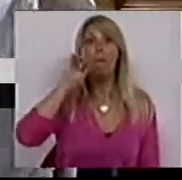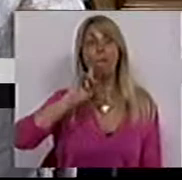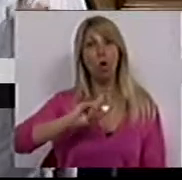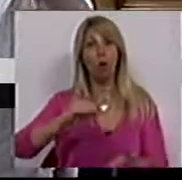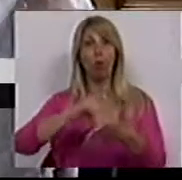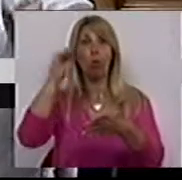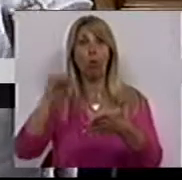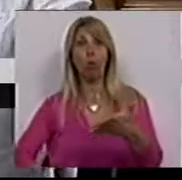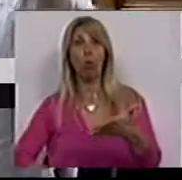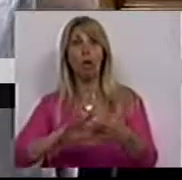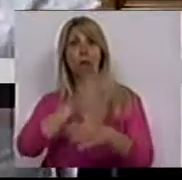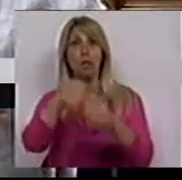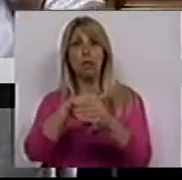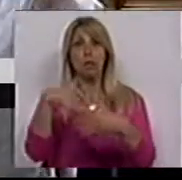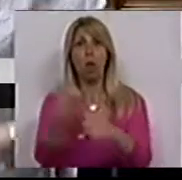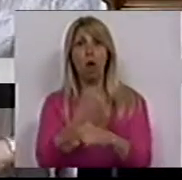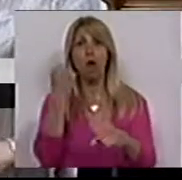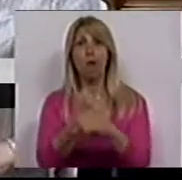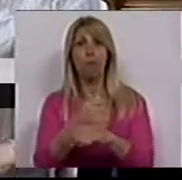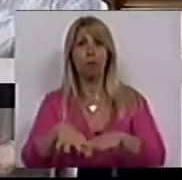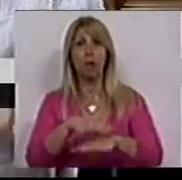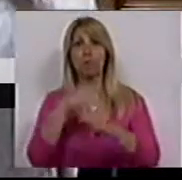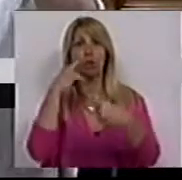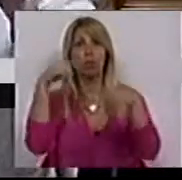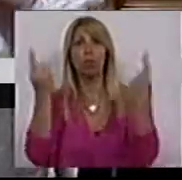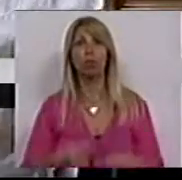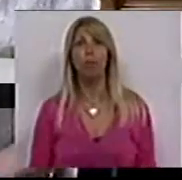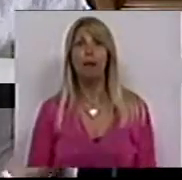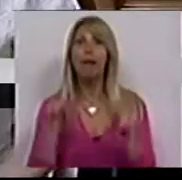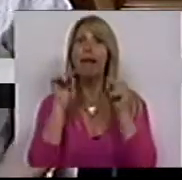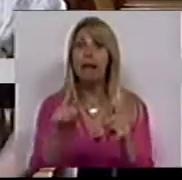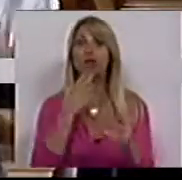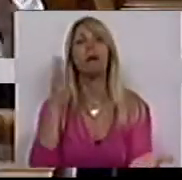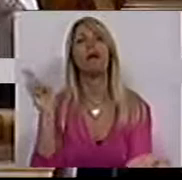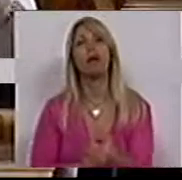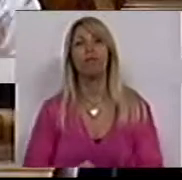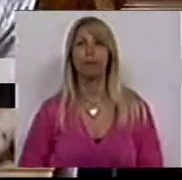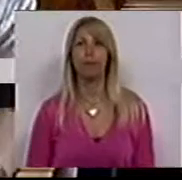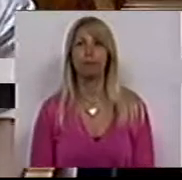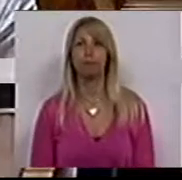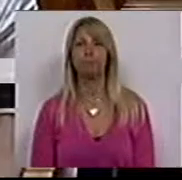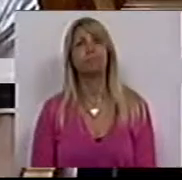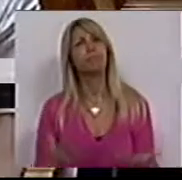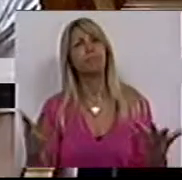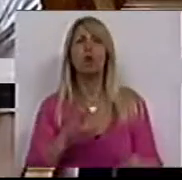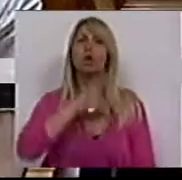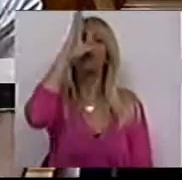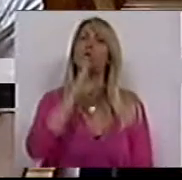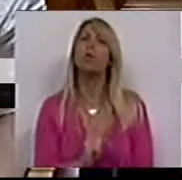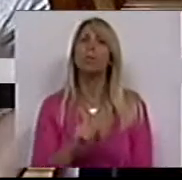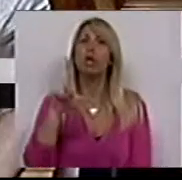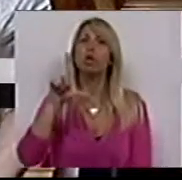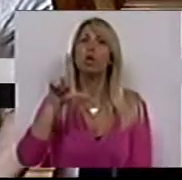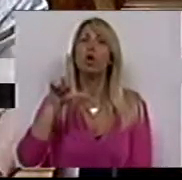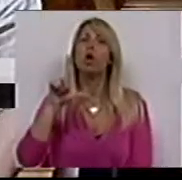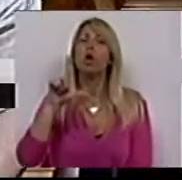contratos de inserção de emprego na administração pública. Esta é a verdade. E, Sr. Ministro, Luís